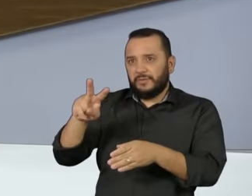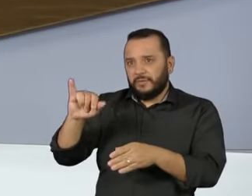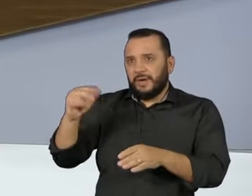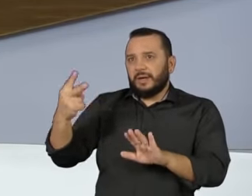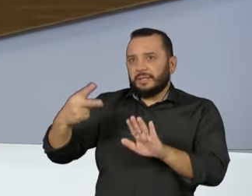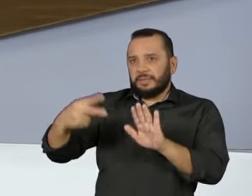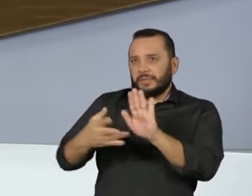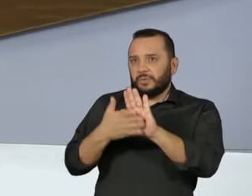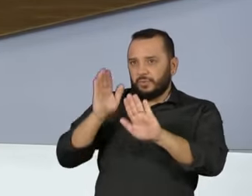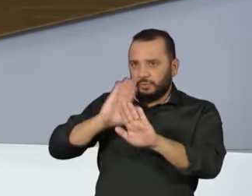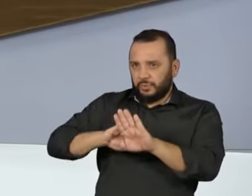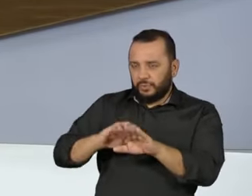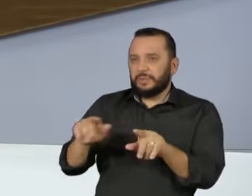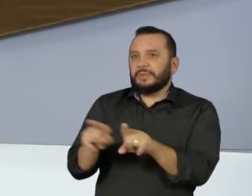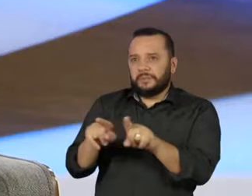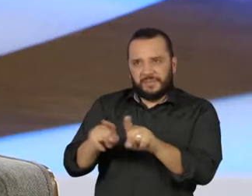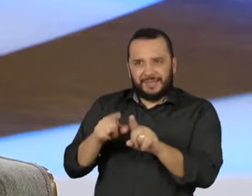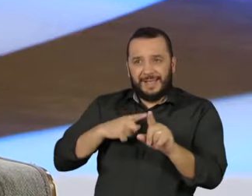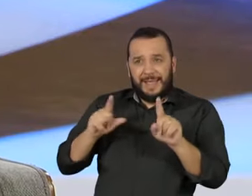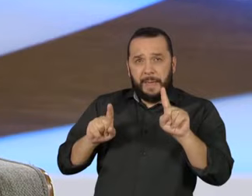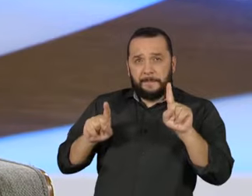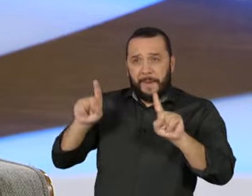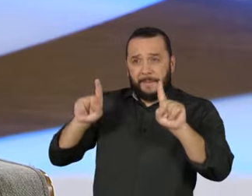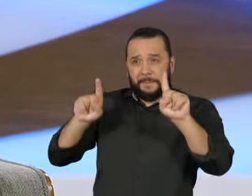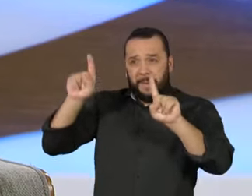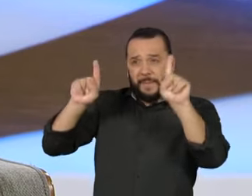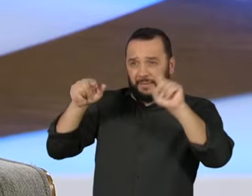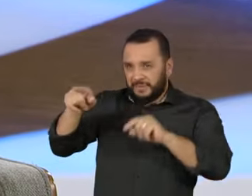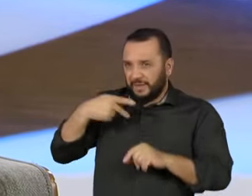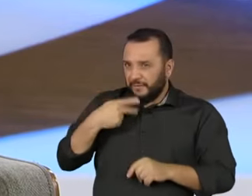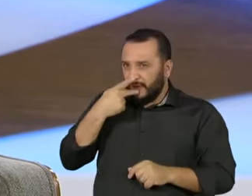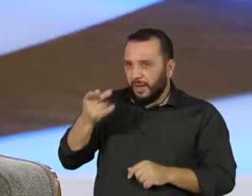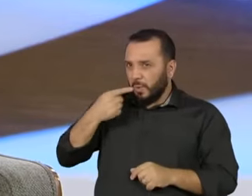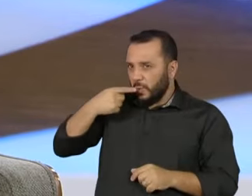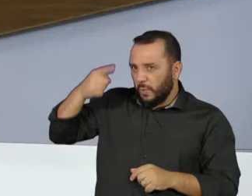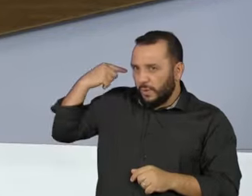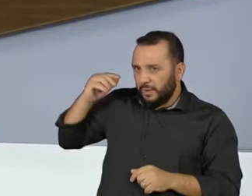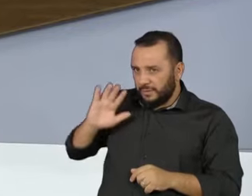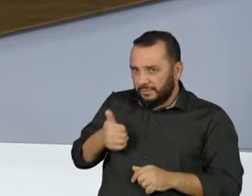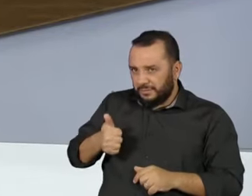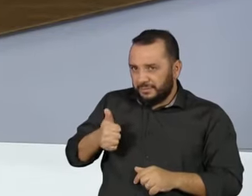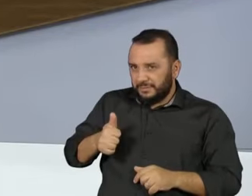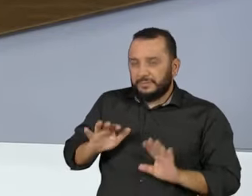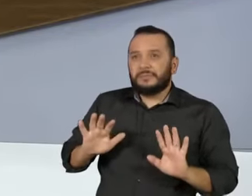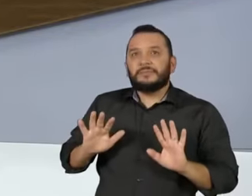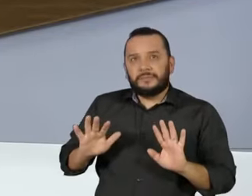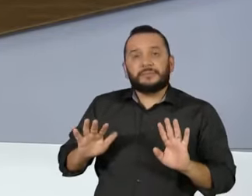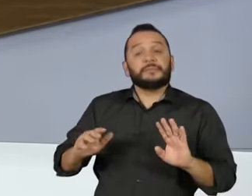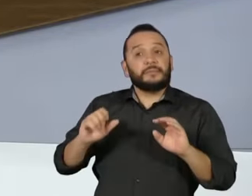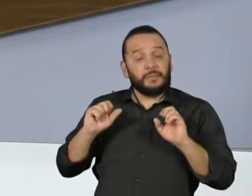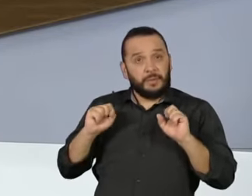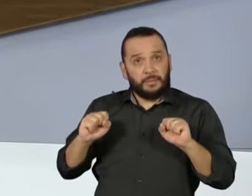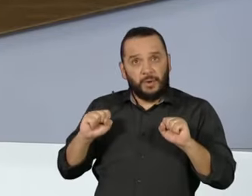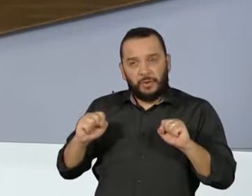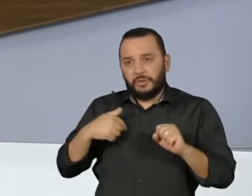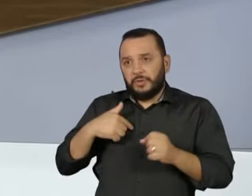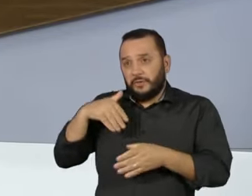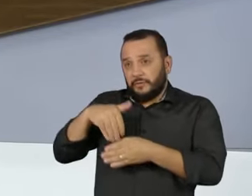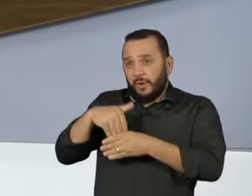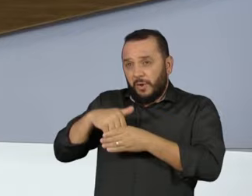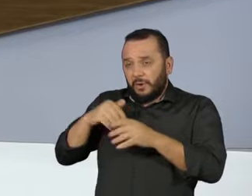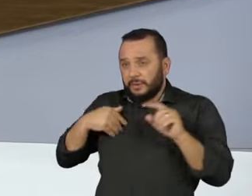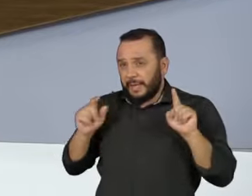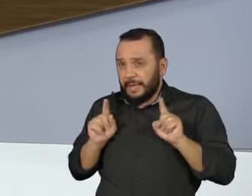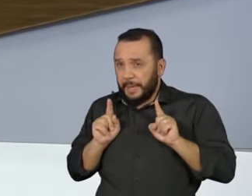e que deve ser muito disputada. O senhor falou isso há poucos dias. Esse é um ambiente que pode ter uma diferença pequena de votos